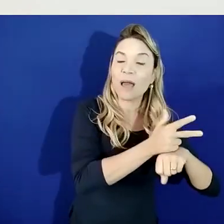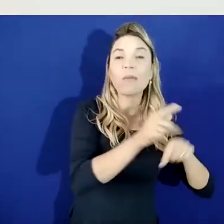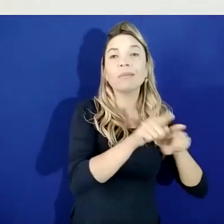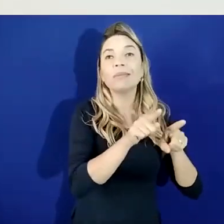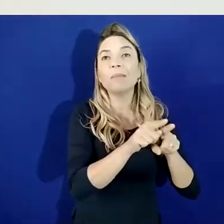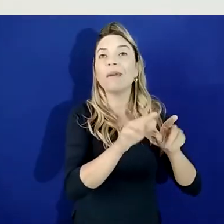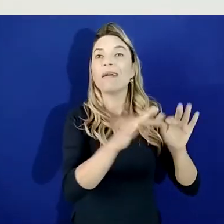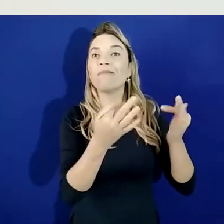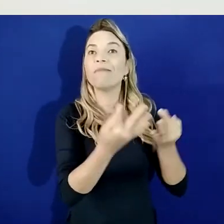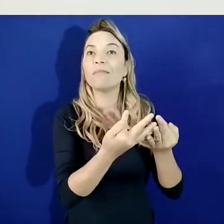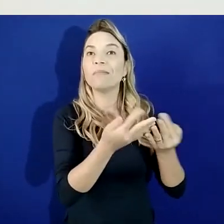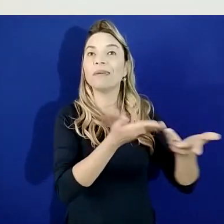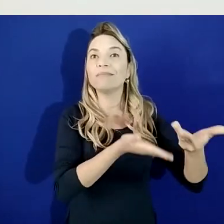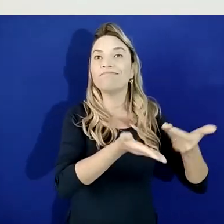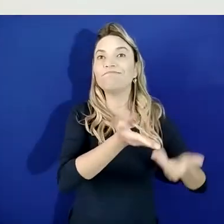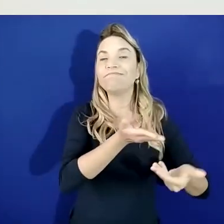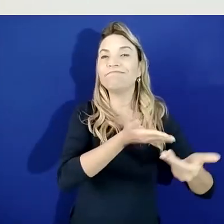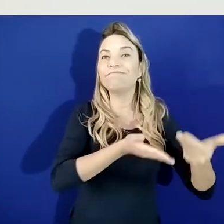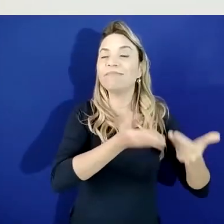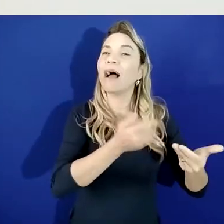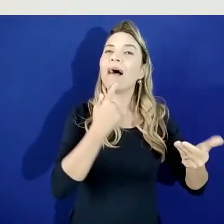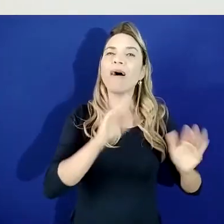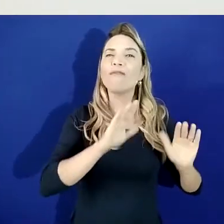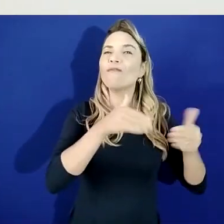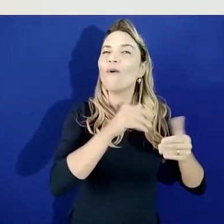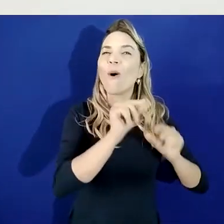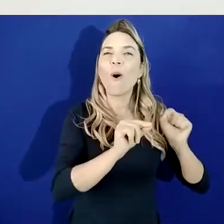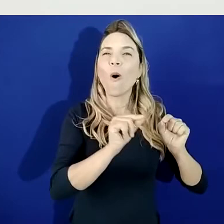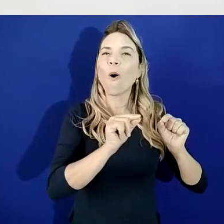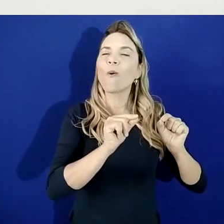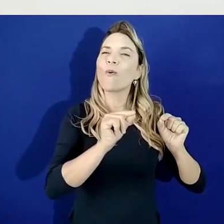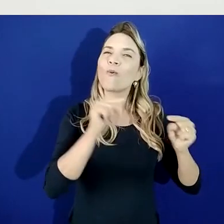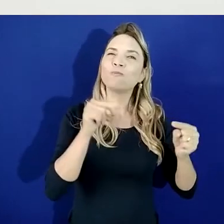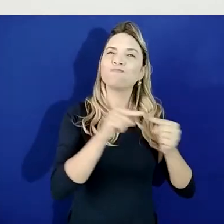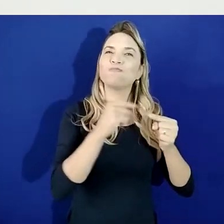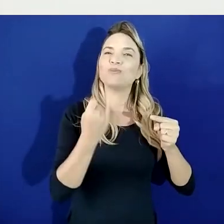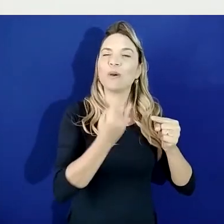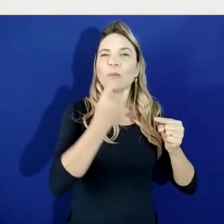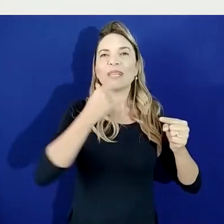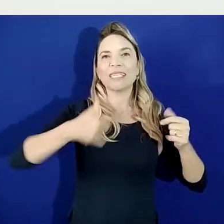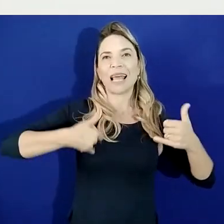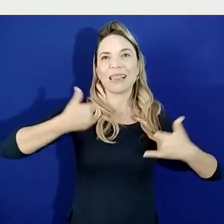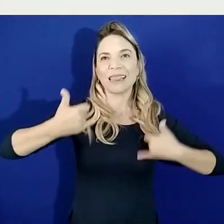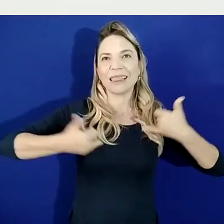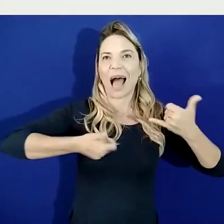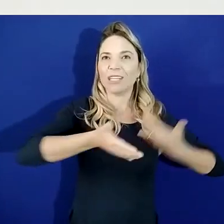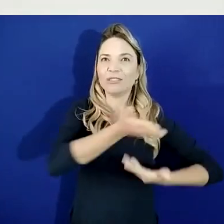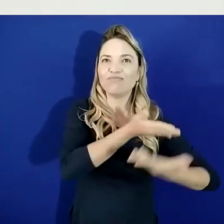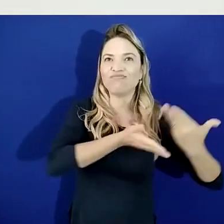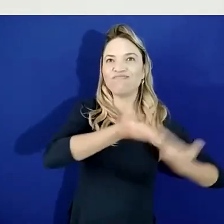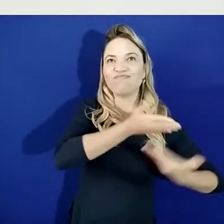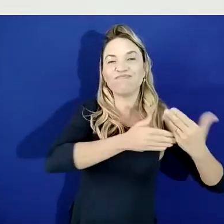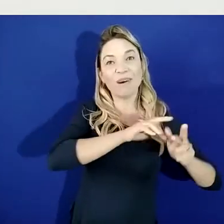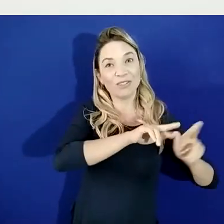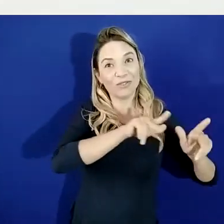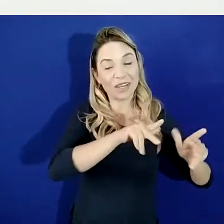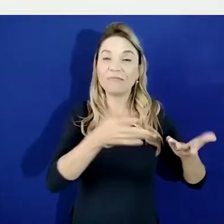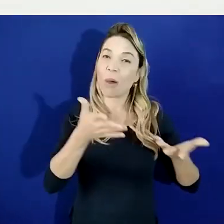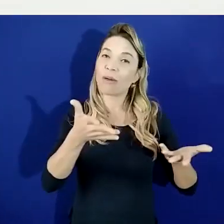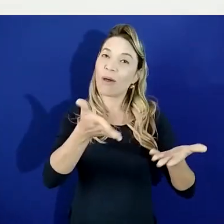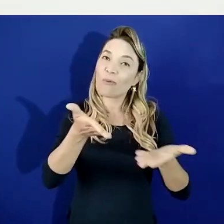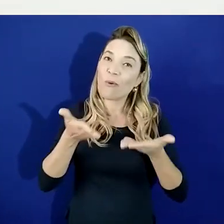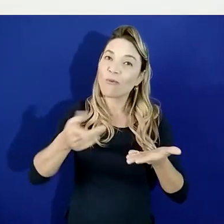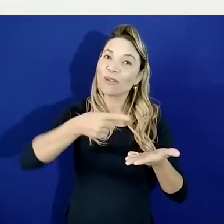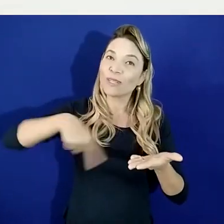que torna, inclusive, uma relação intergerações. Gostaria de convidá-los a